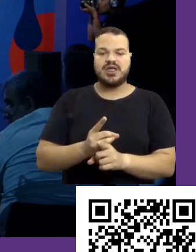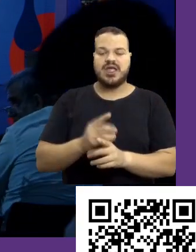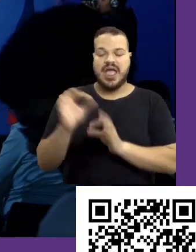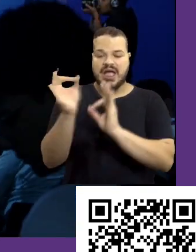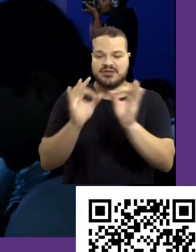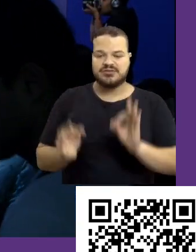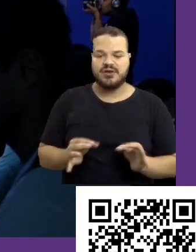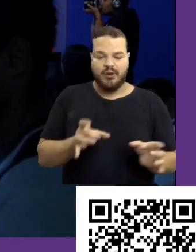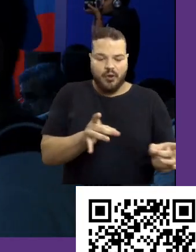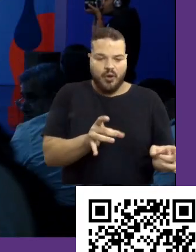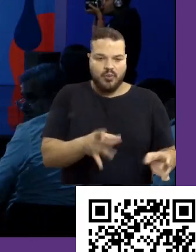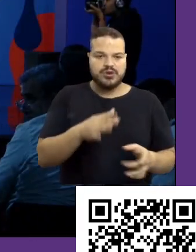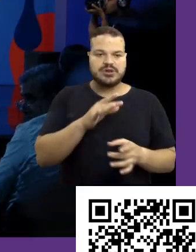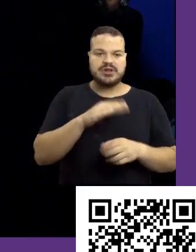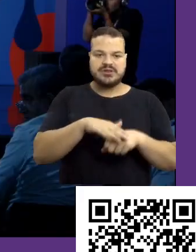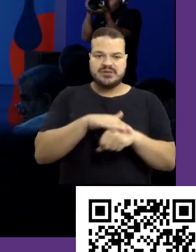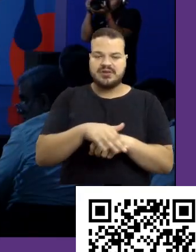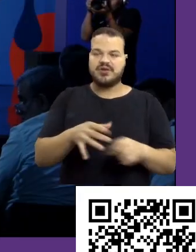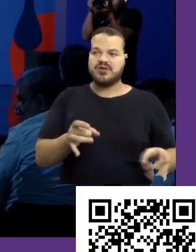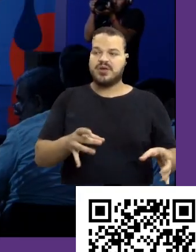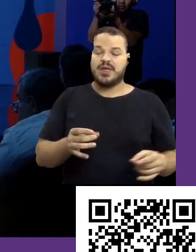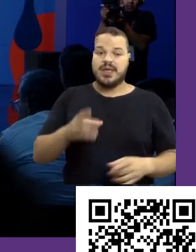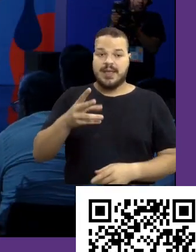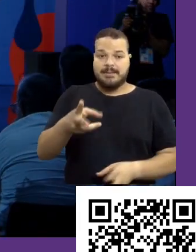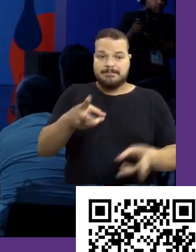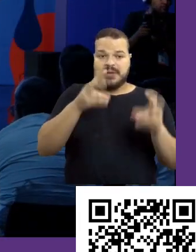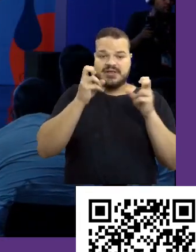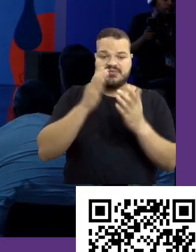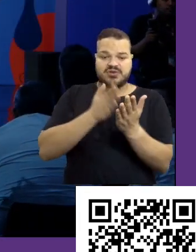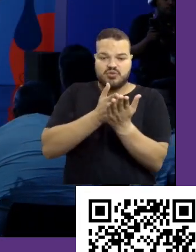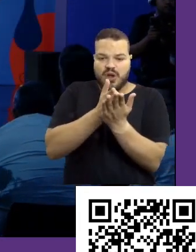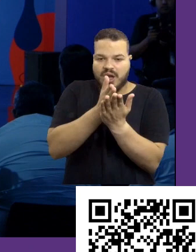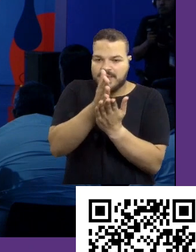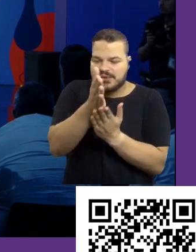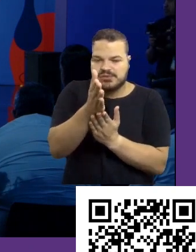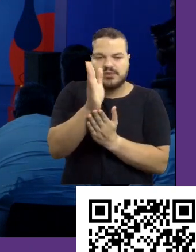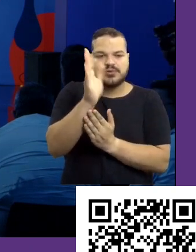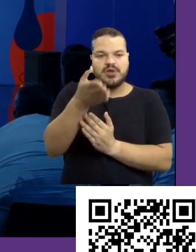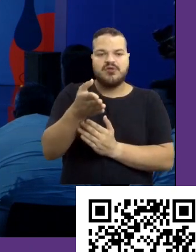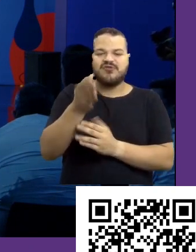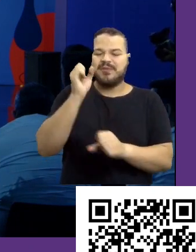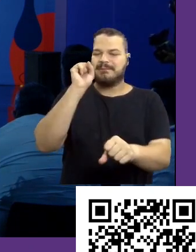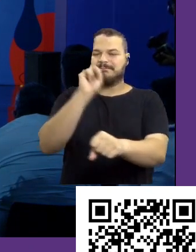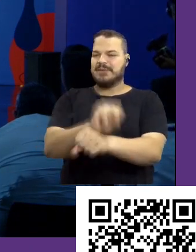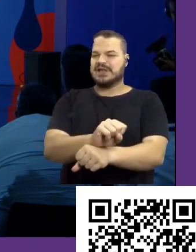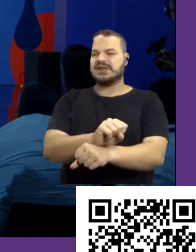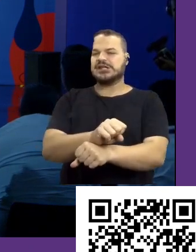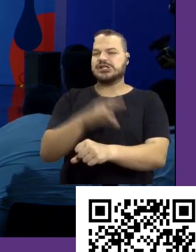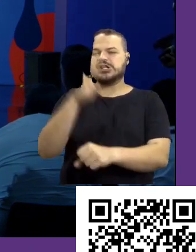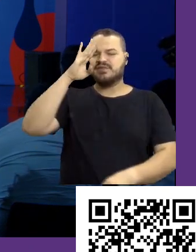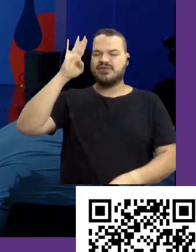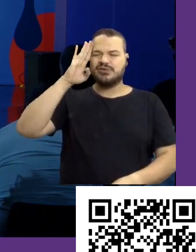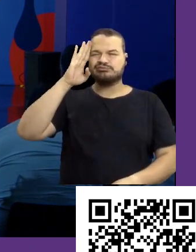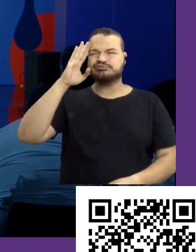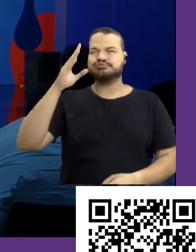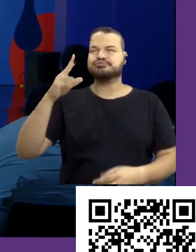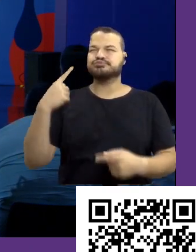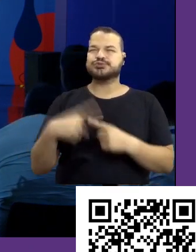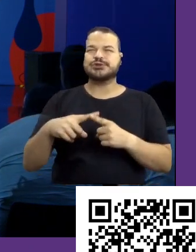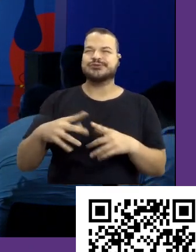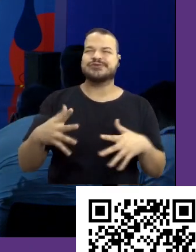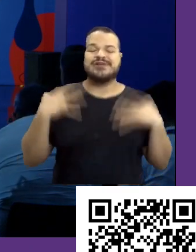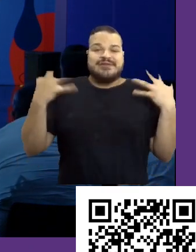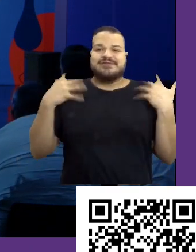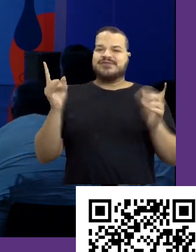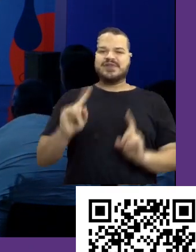e vendas, e percebi que o caminho todo foi parado na faculdade por inúmeras outras coisas, porque eu não estava feliz, eu achei que meu